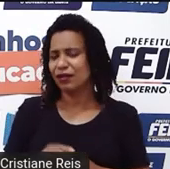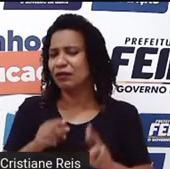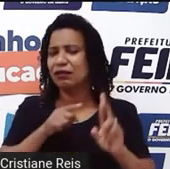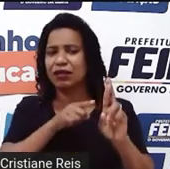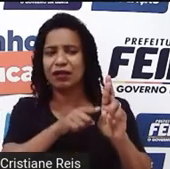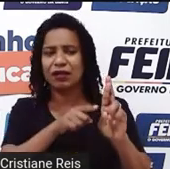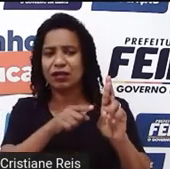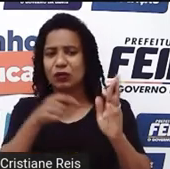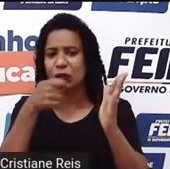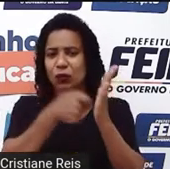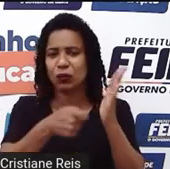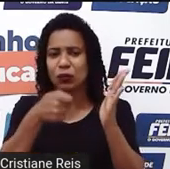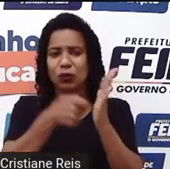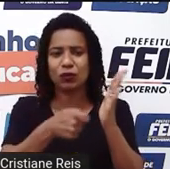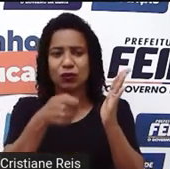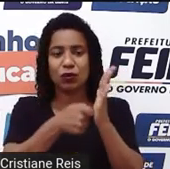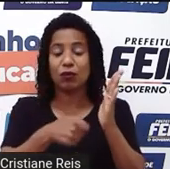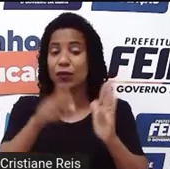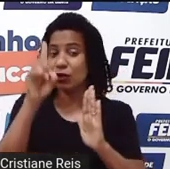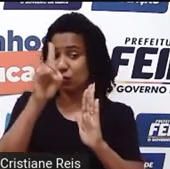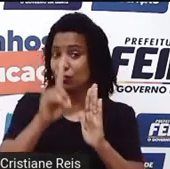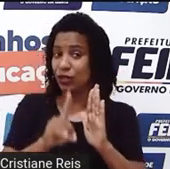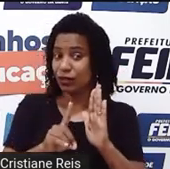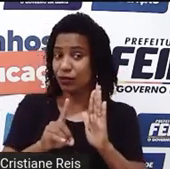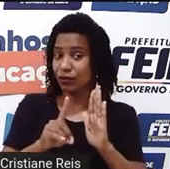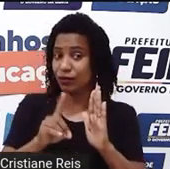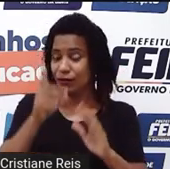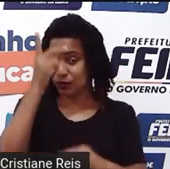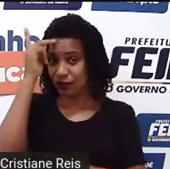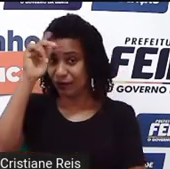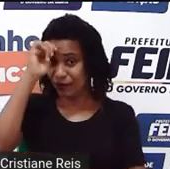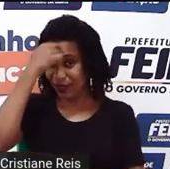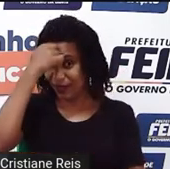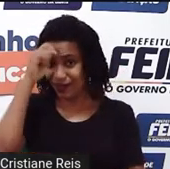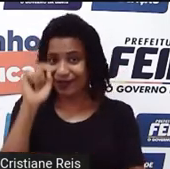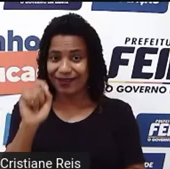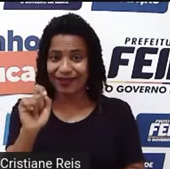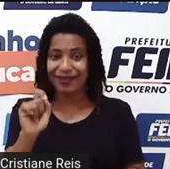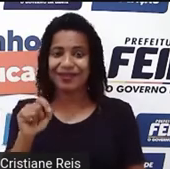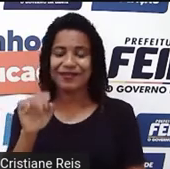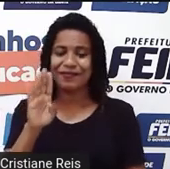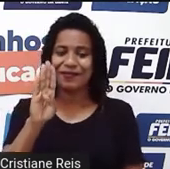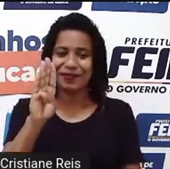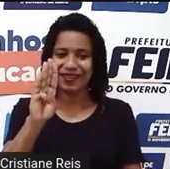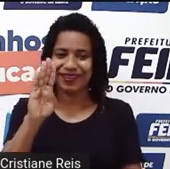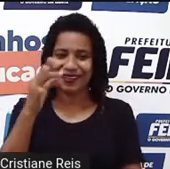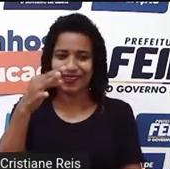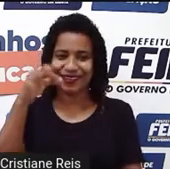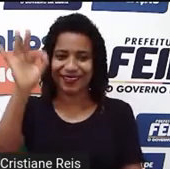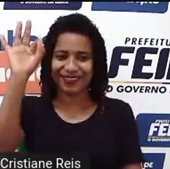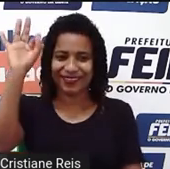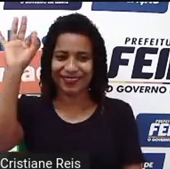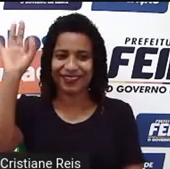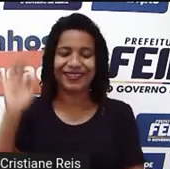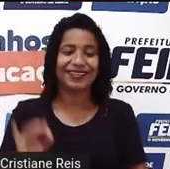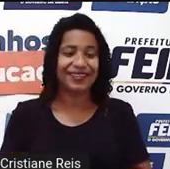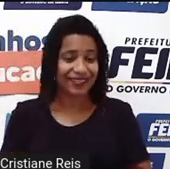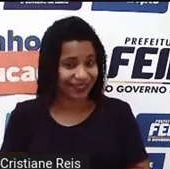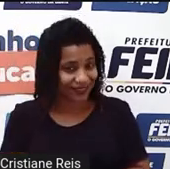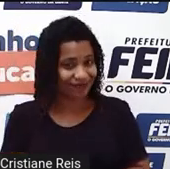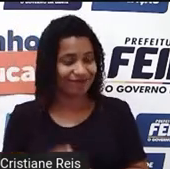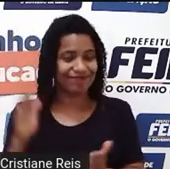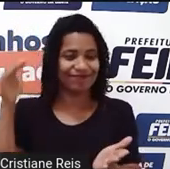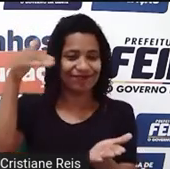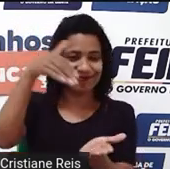negros, né? Do povo negro. Malcolm X. Ok, students? Então, chegamos ao final.